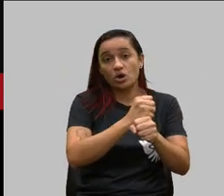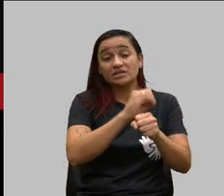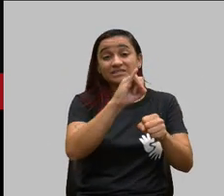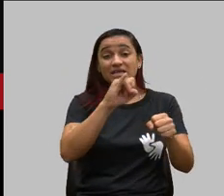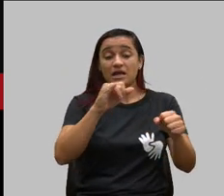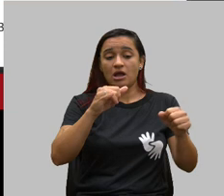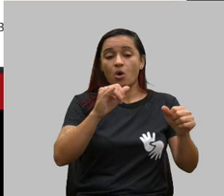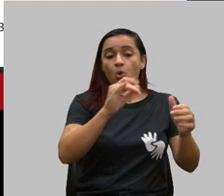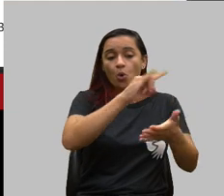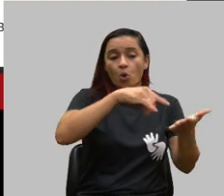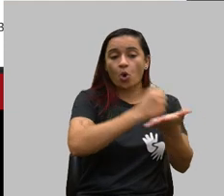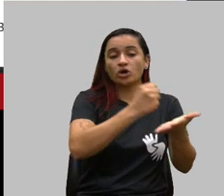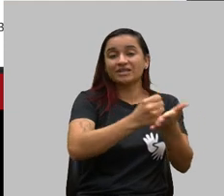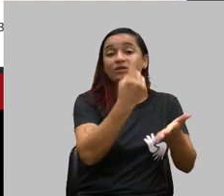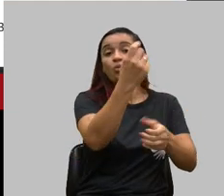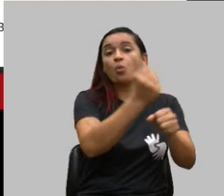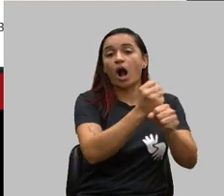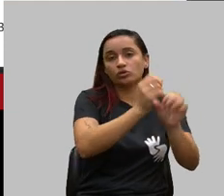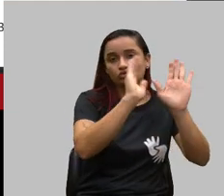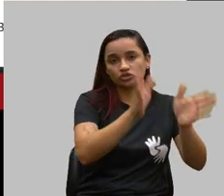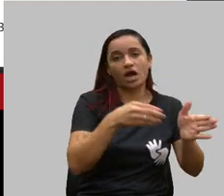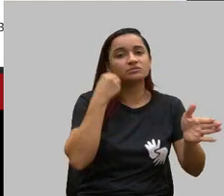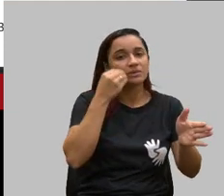dias de